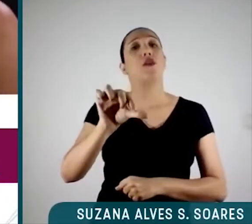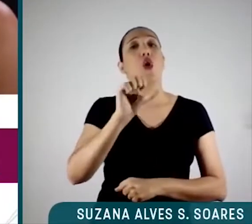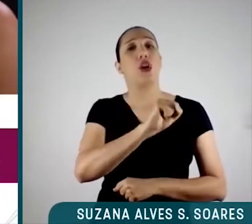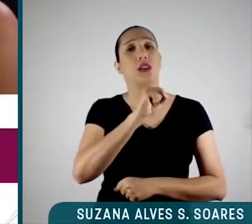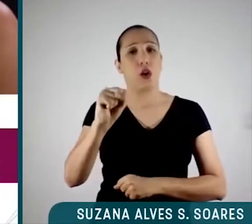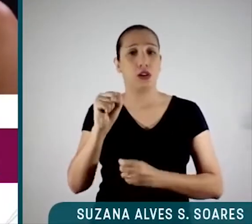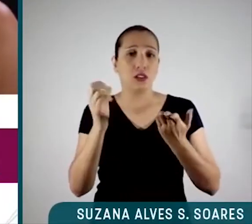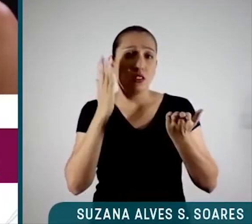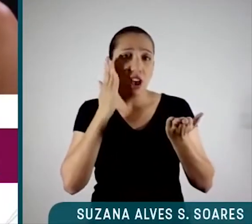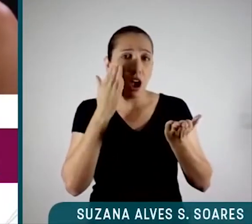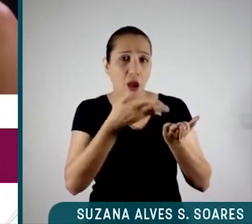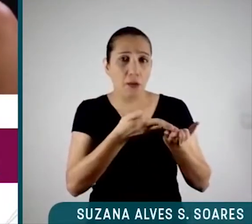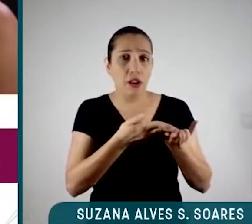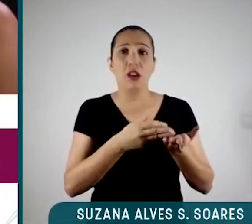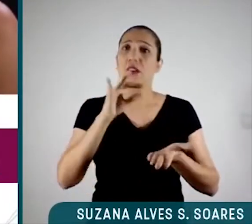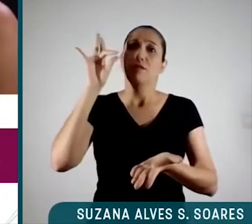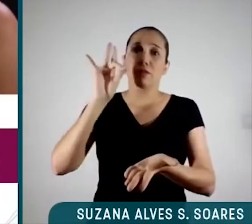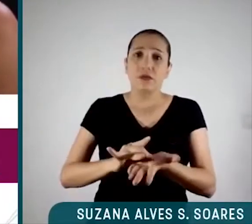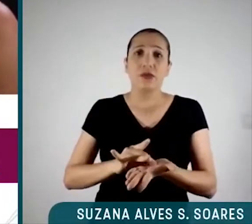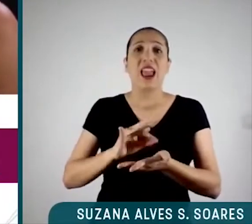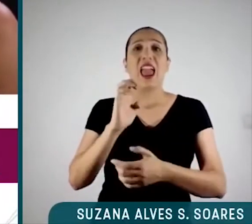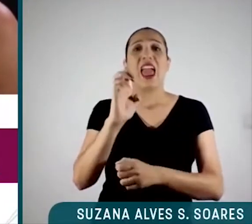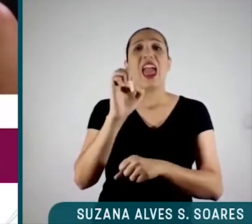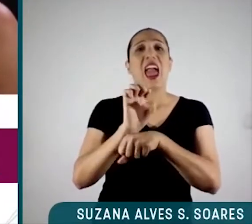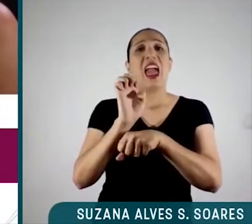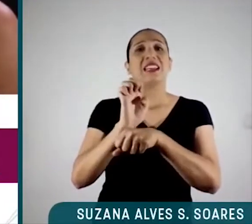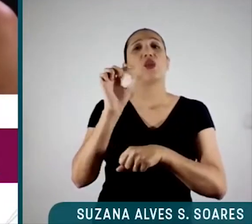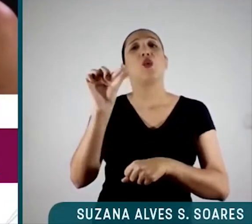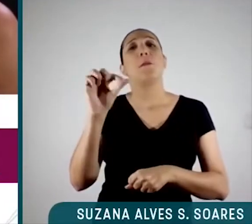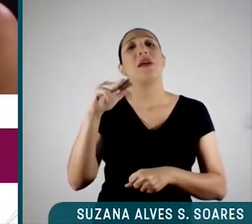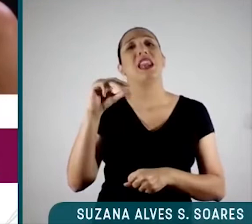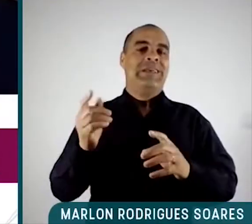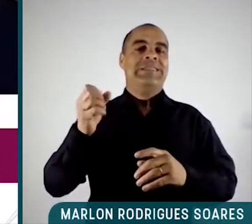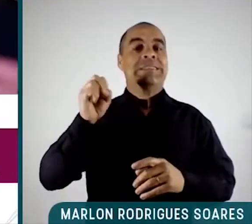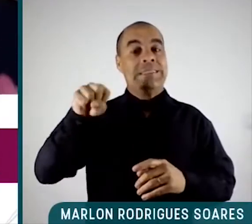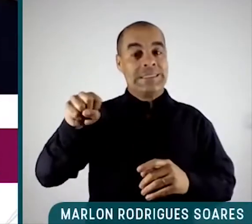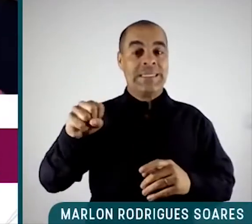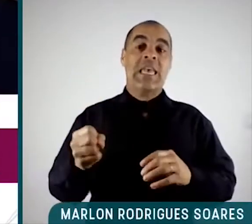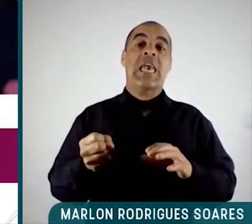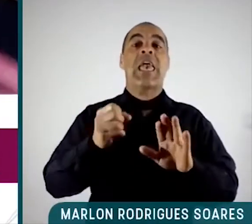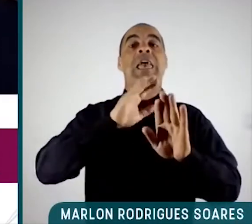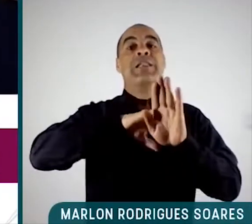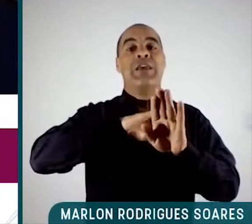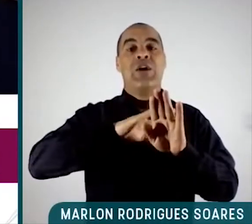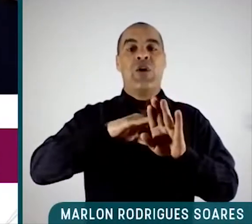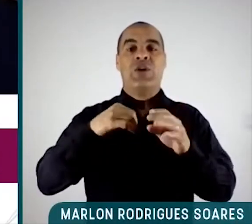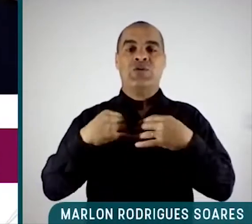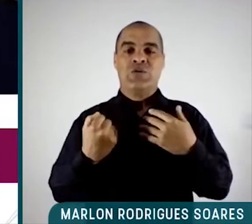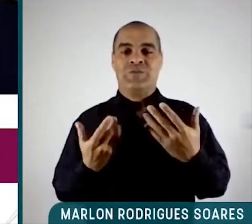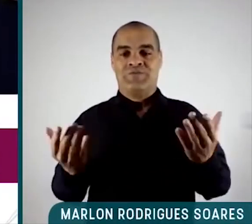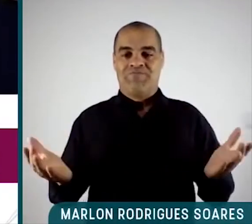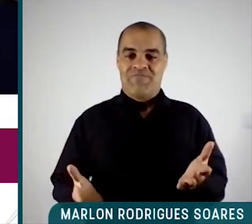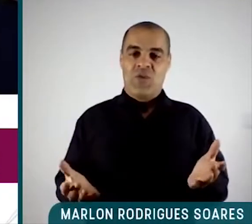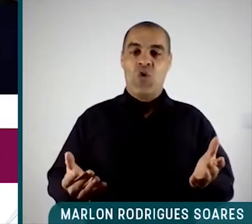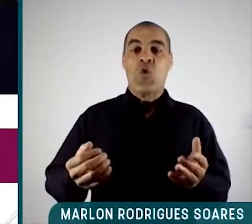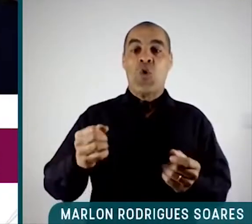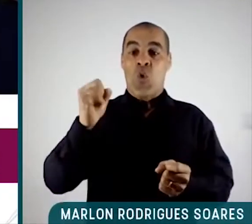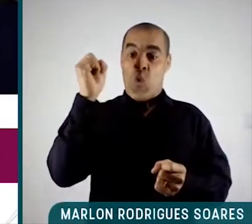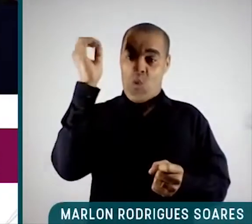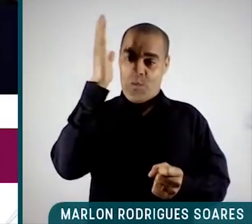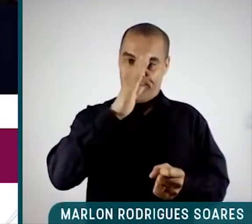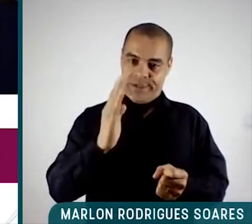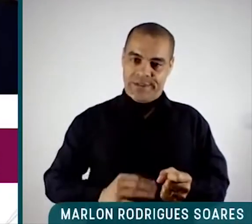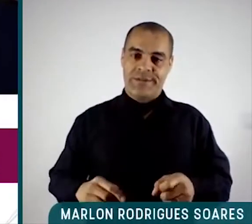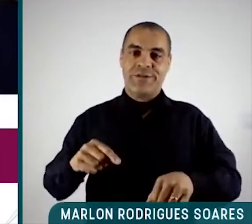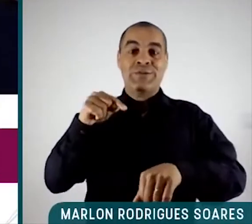Simplesmente o fato é que Estado mínimo é incompatível com a nossa Constituição. O Brasil, nesse momento, só para dar um exemplo prático do que eu quero falar,